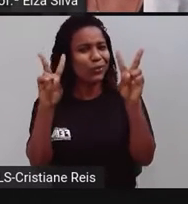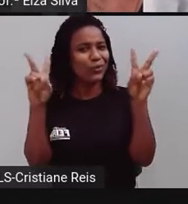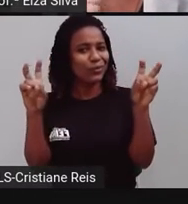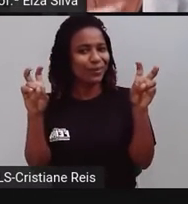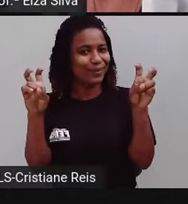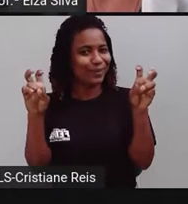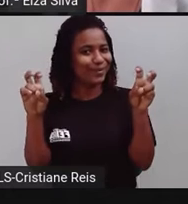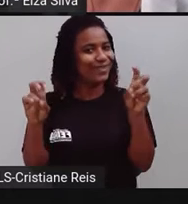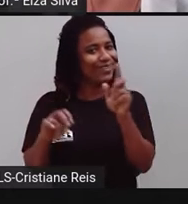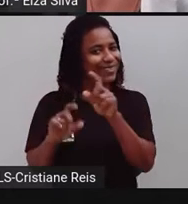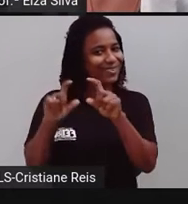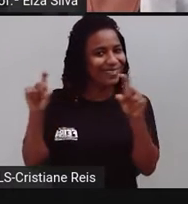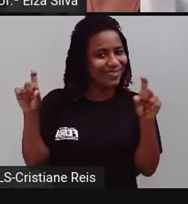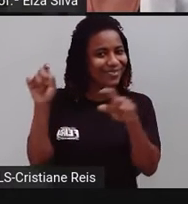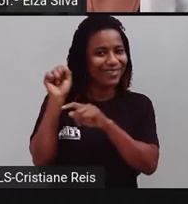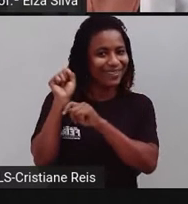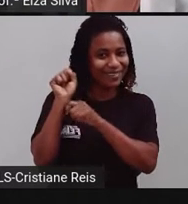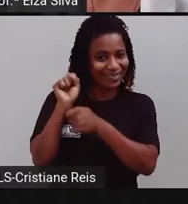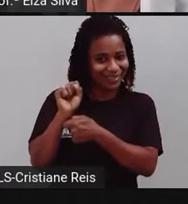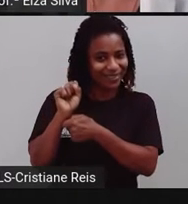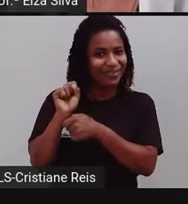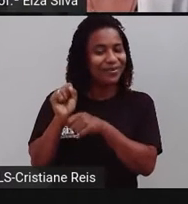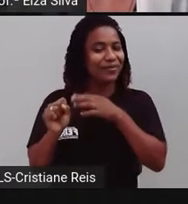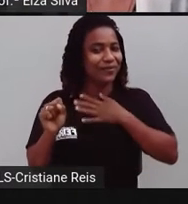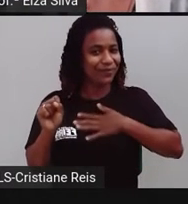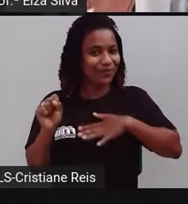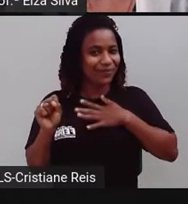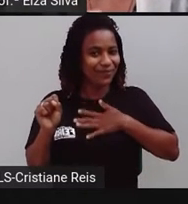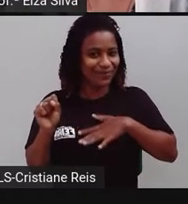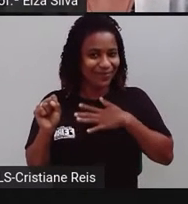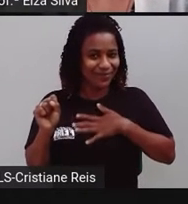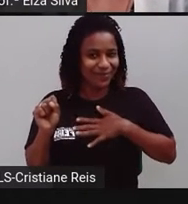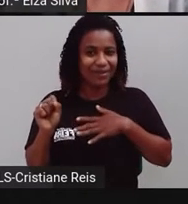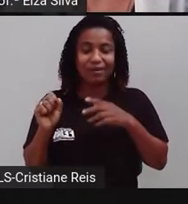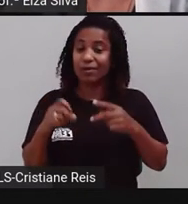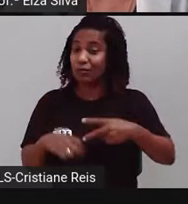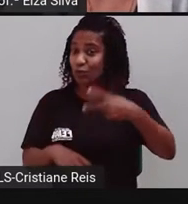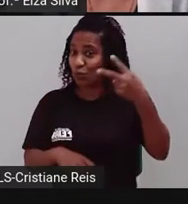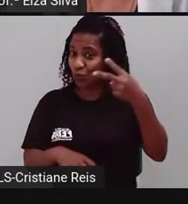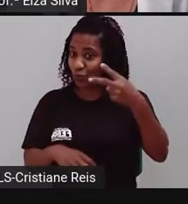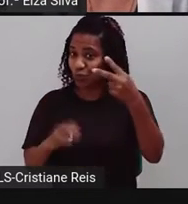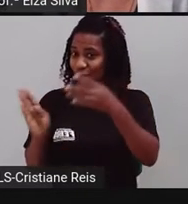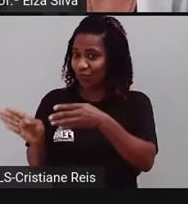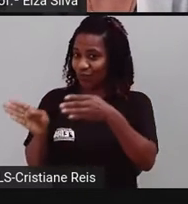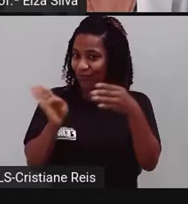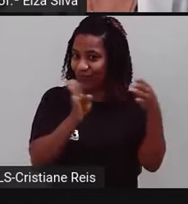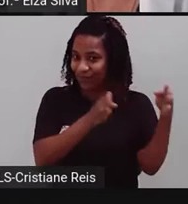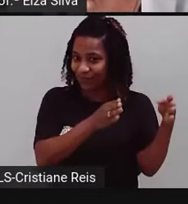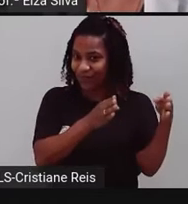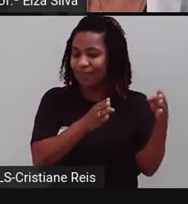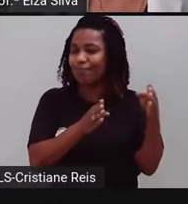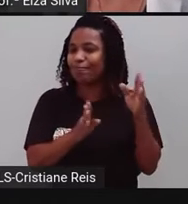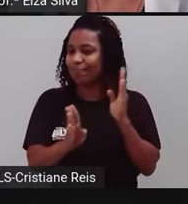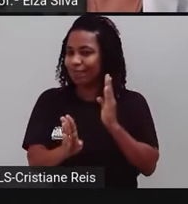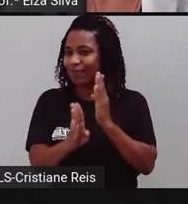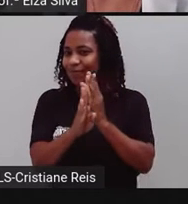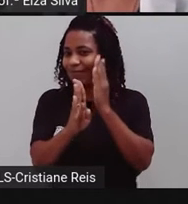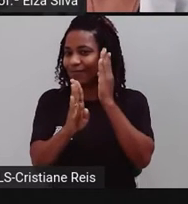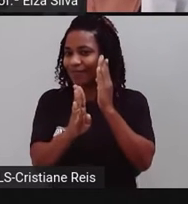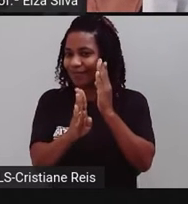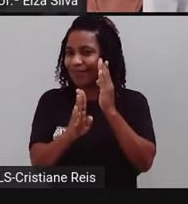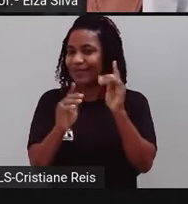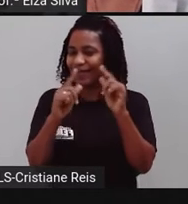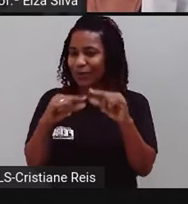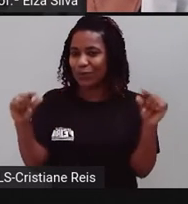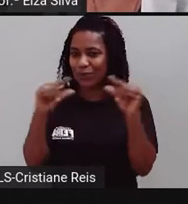que eu não vou dizer para vocês ainda sobre o que é. Então vou exibir agora o segundo momento do vídeo e nesse segundo momento você tem